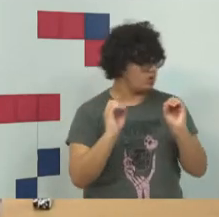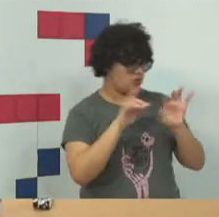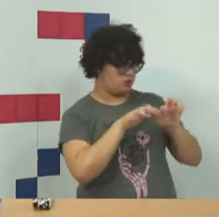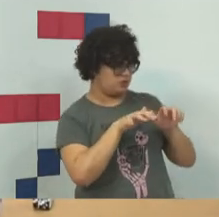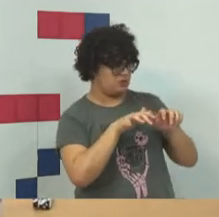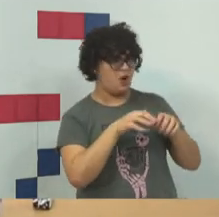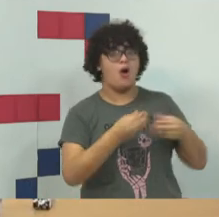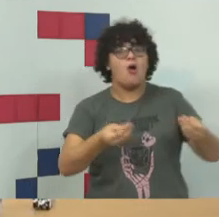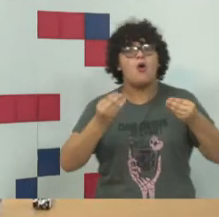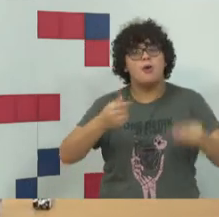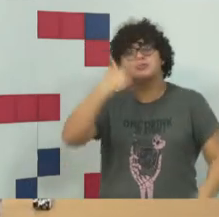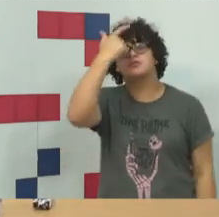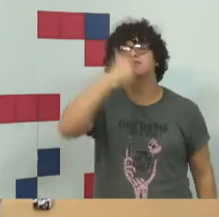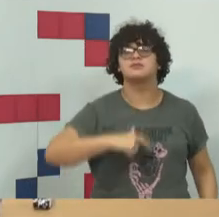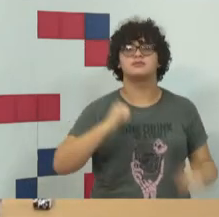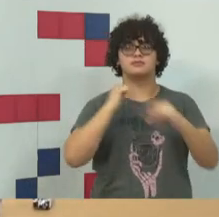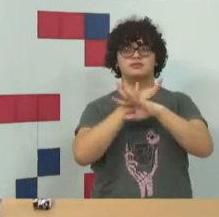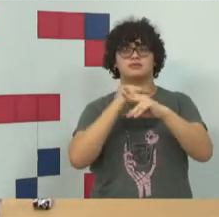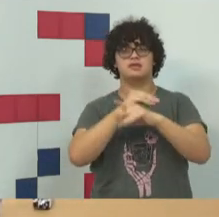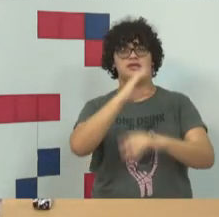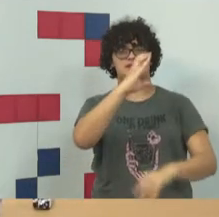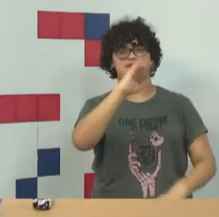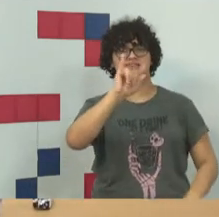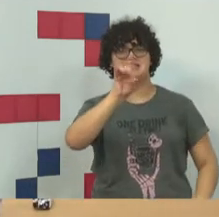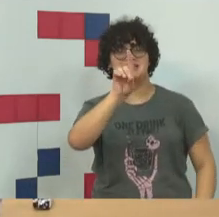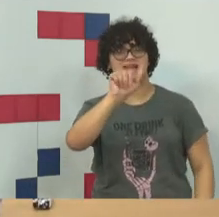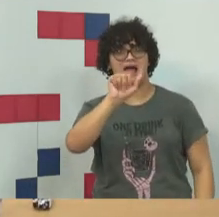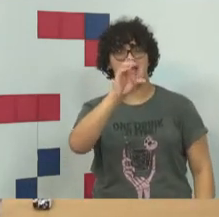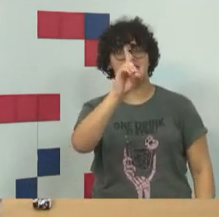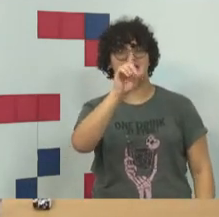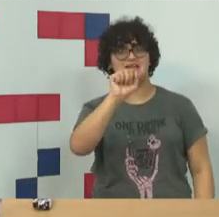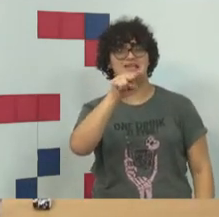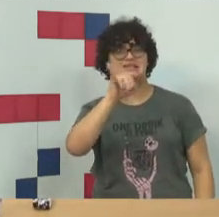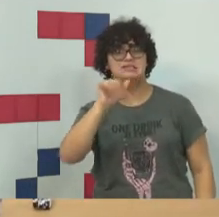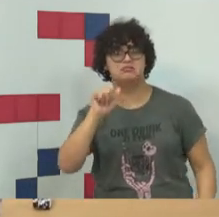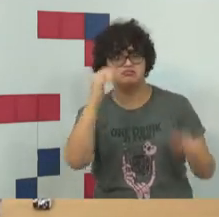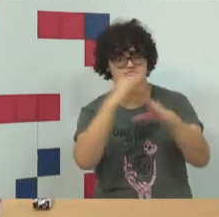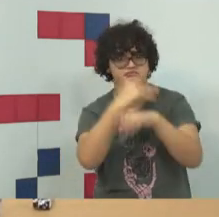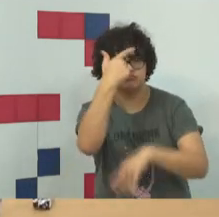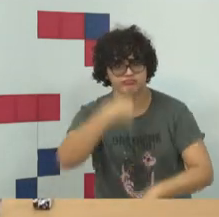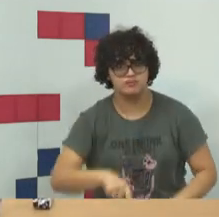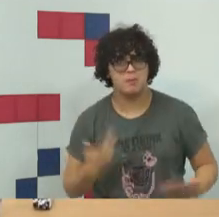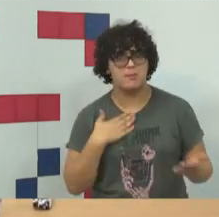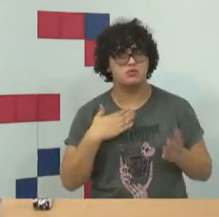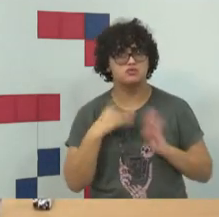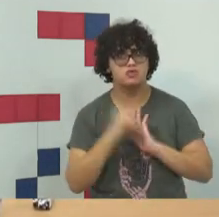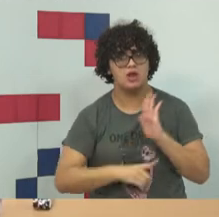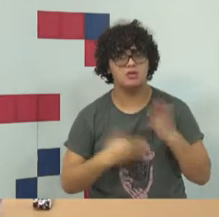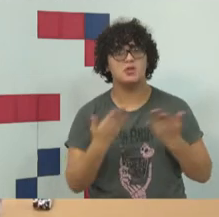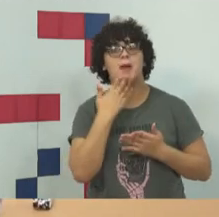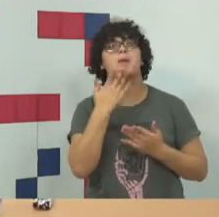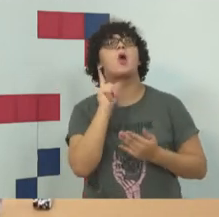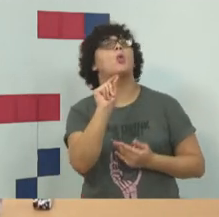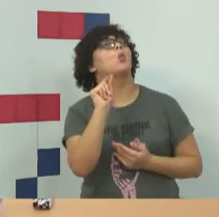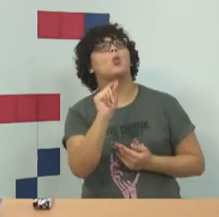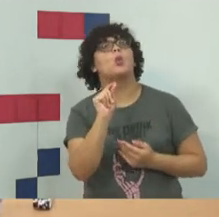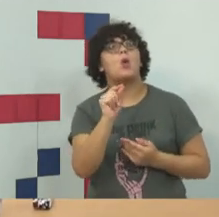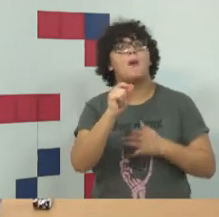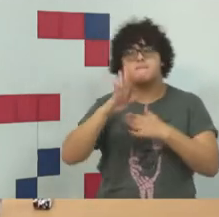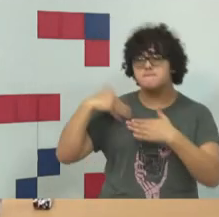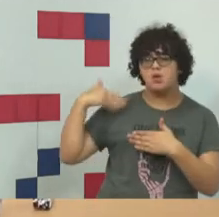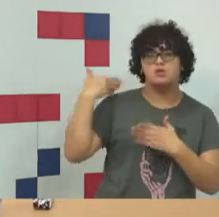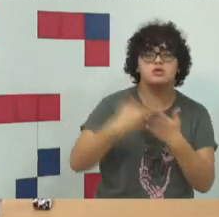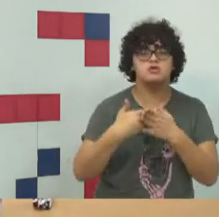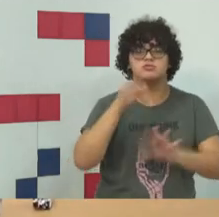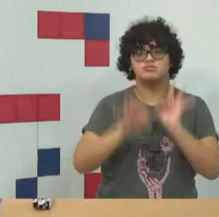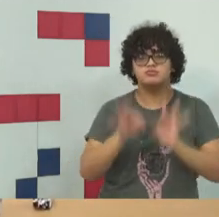pode ser exercida, quanto menos a advocacia nesses tempos modernos. E há quem diga que o processo judicial eletrônico é